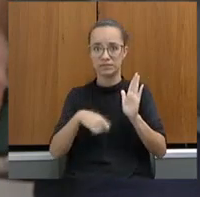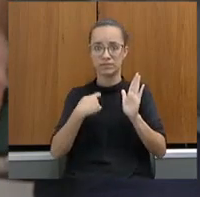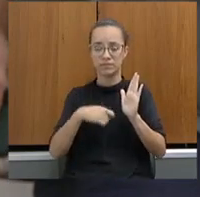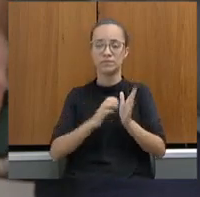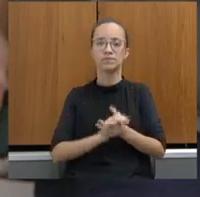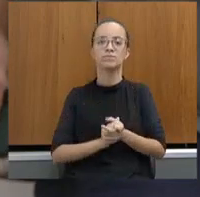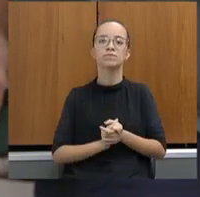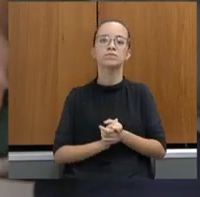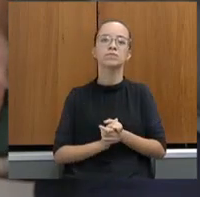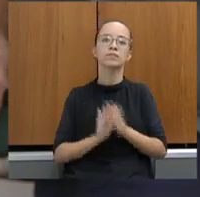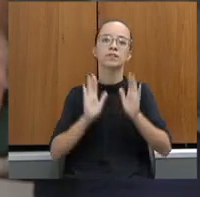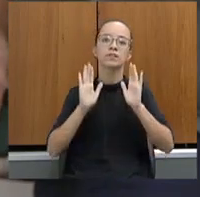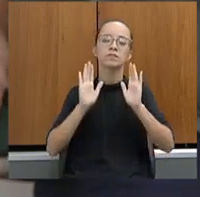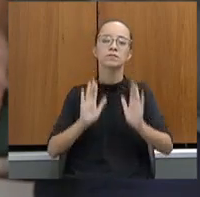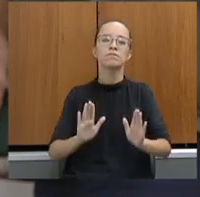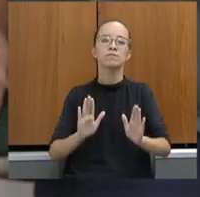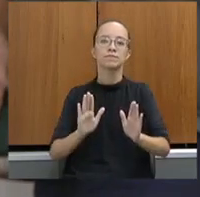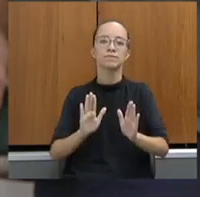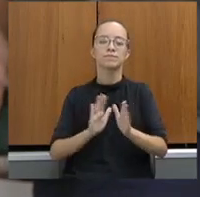mas até que